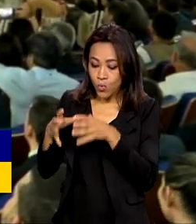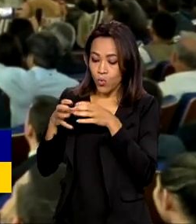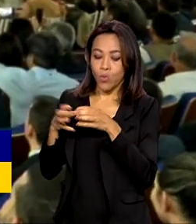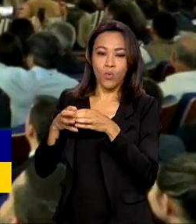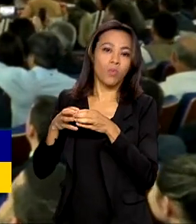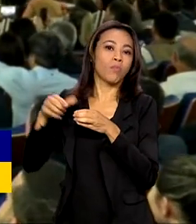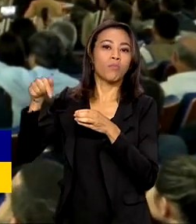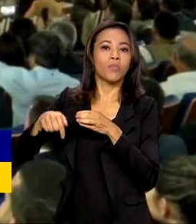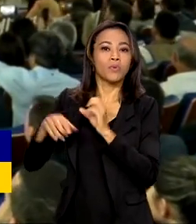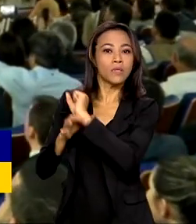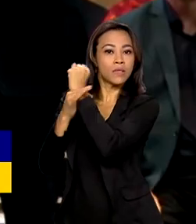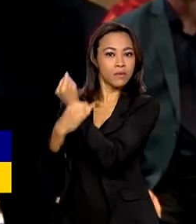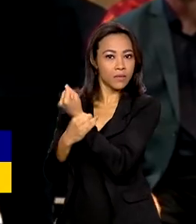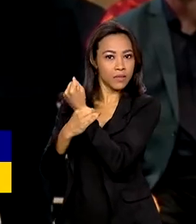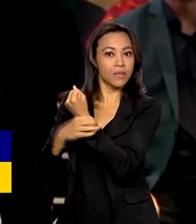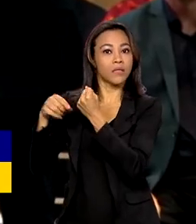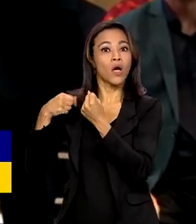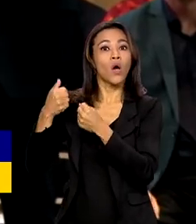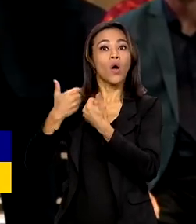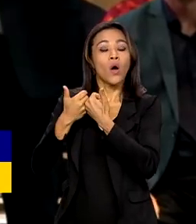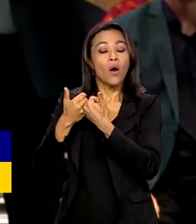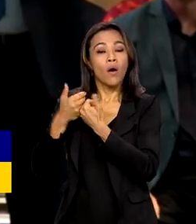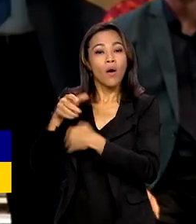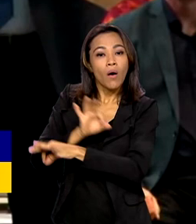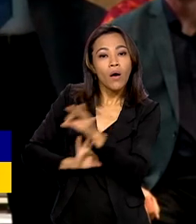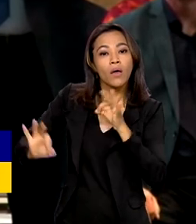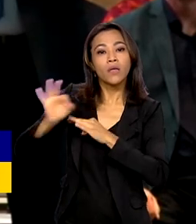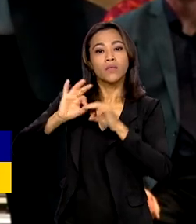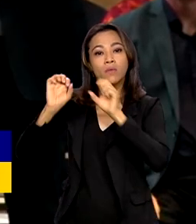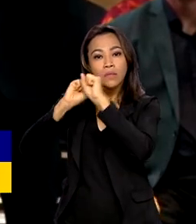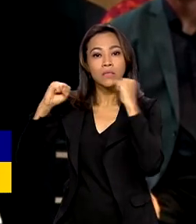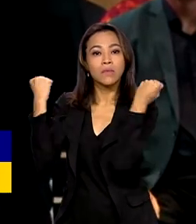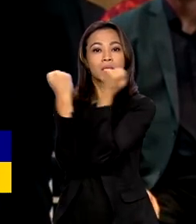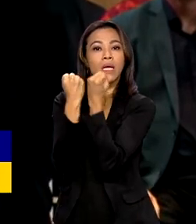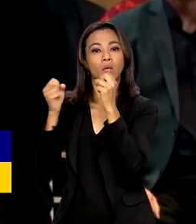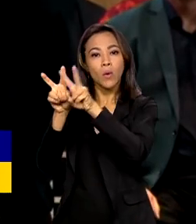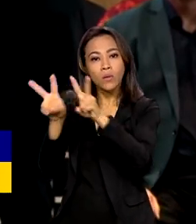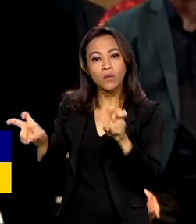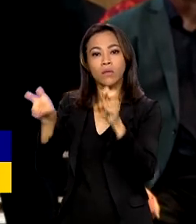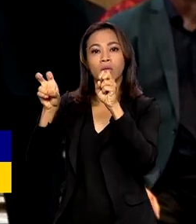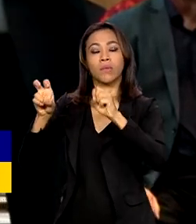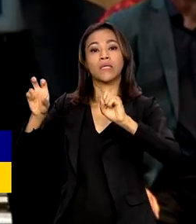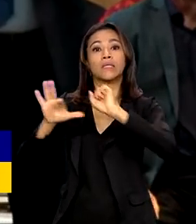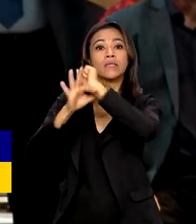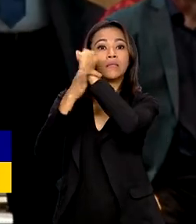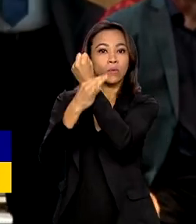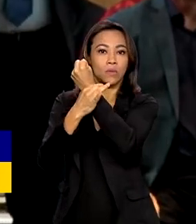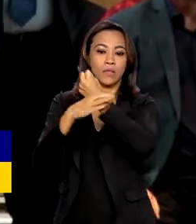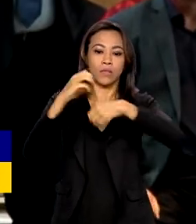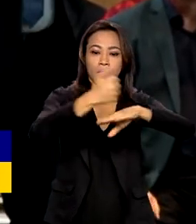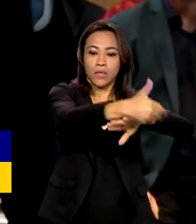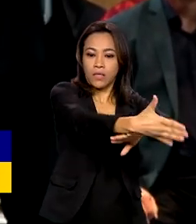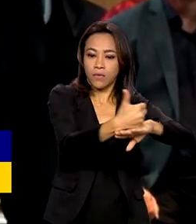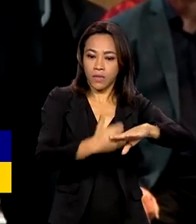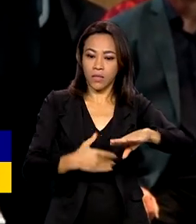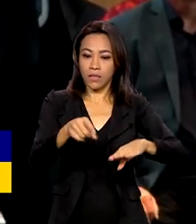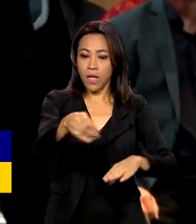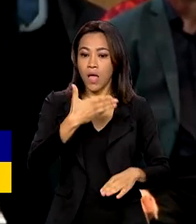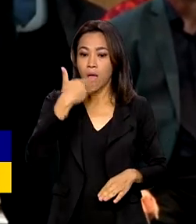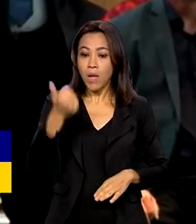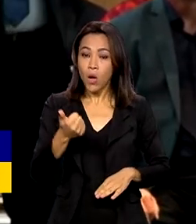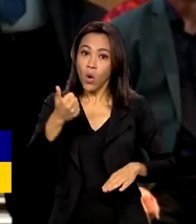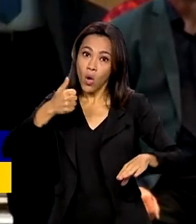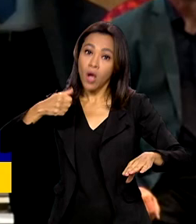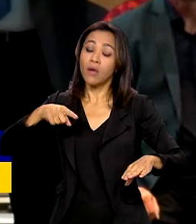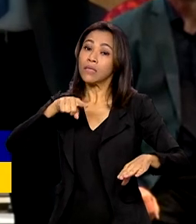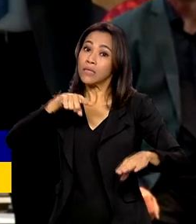organizou um seminário sobre segurança nas fronteiras. É melhor combater o tráfico de drogas na